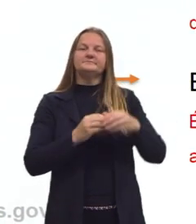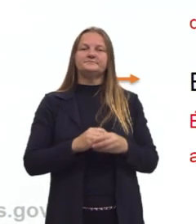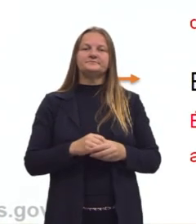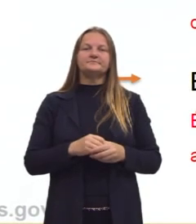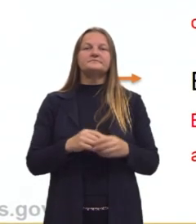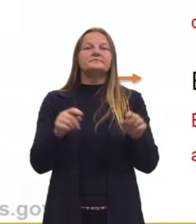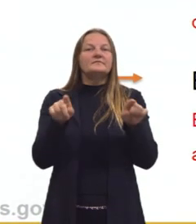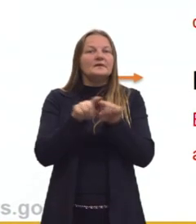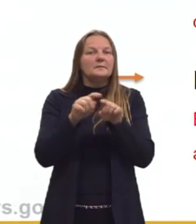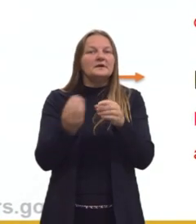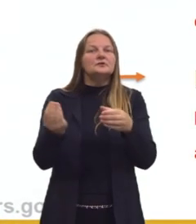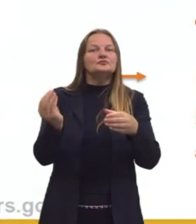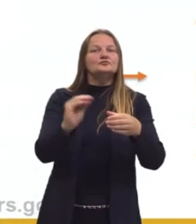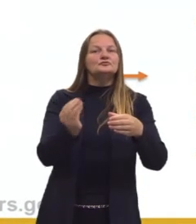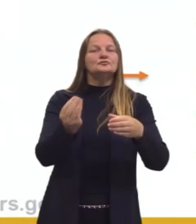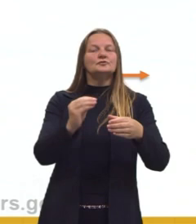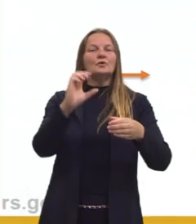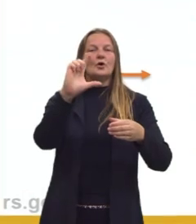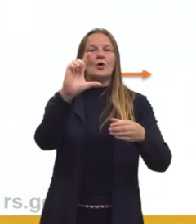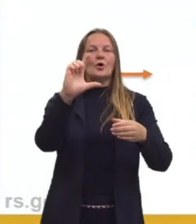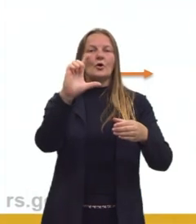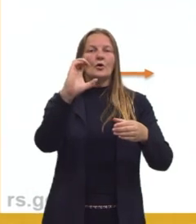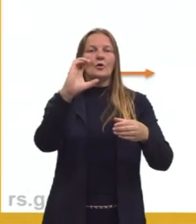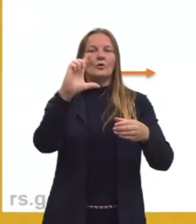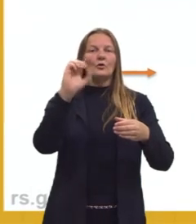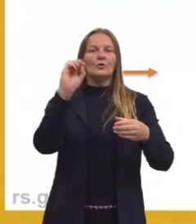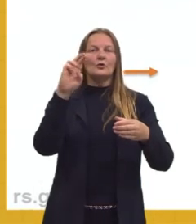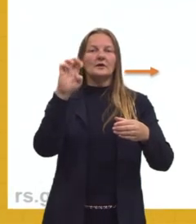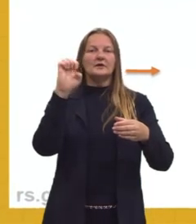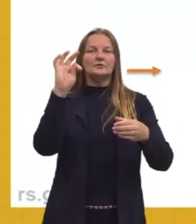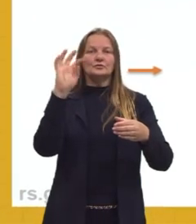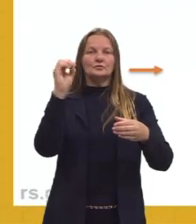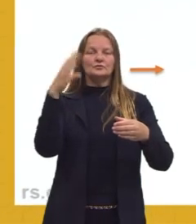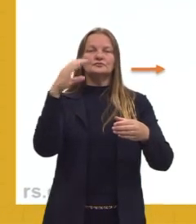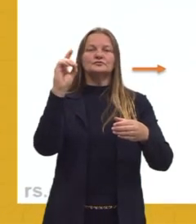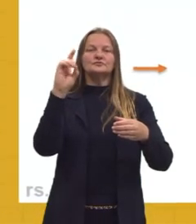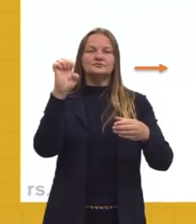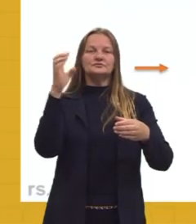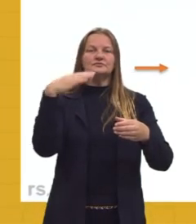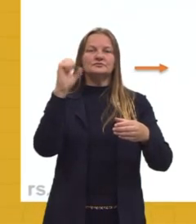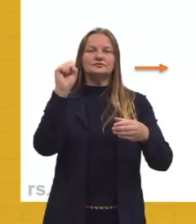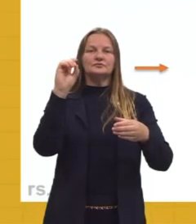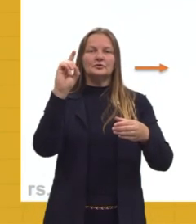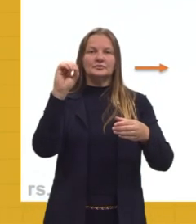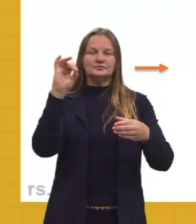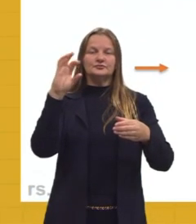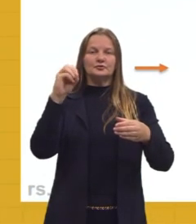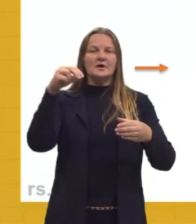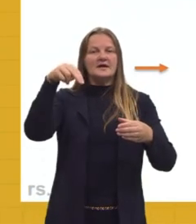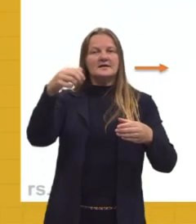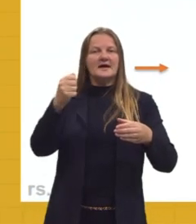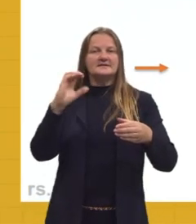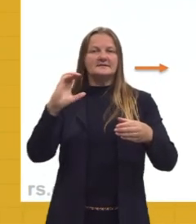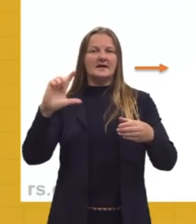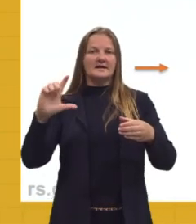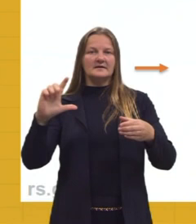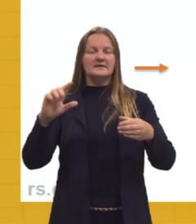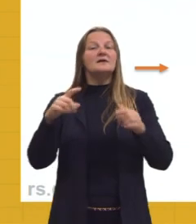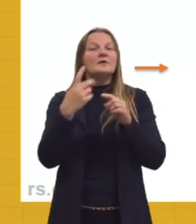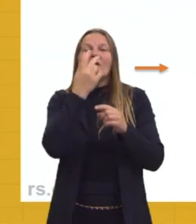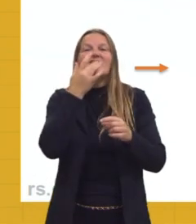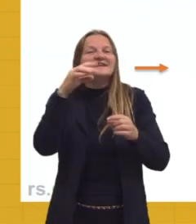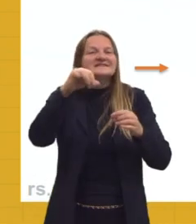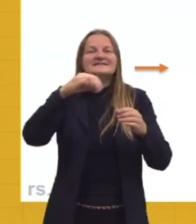que contém cloreto de sódio. O cloreto de sódio é o sal de cozinha, né? O NaCl, que